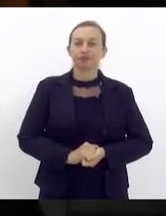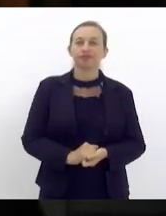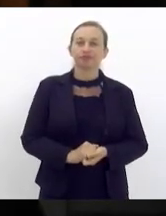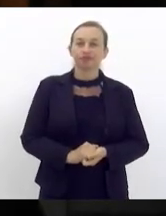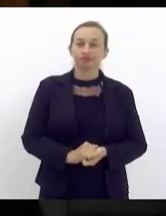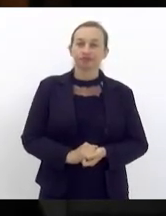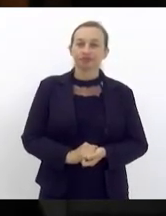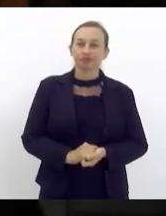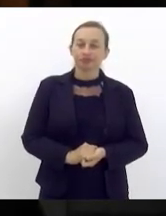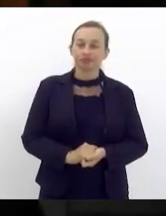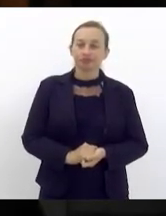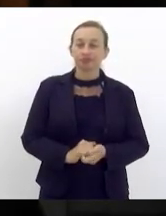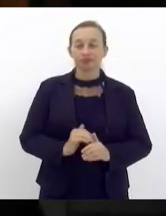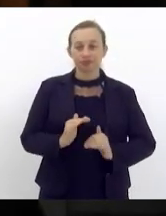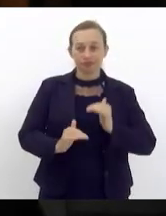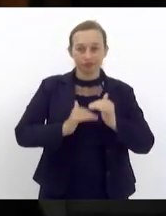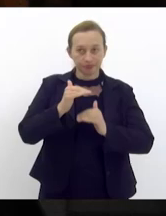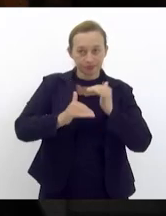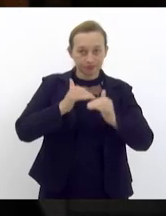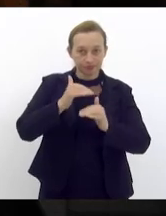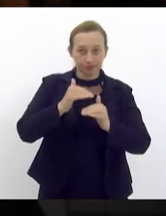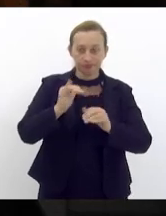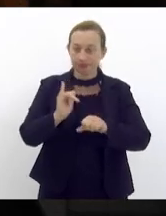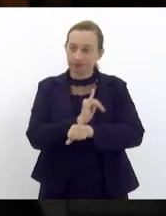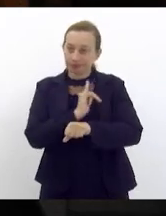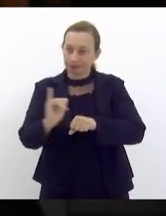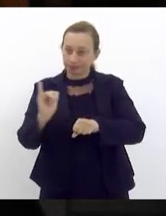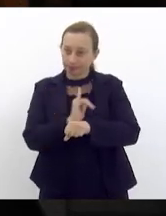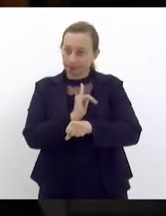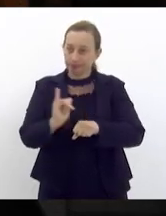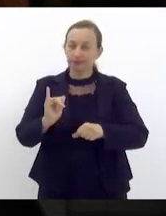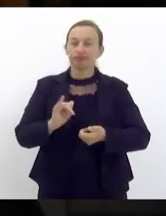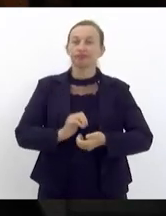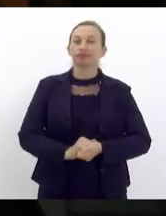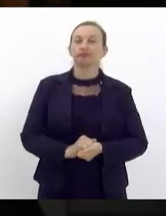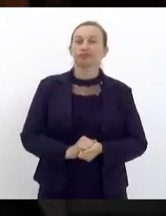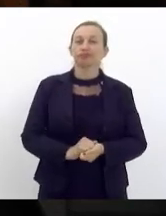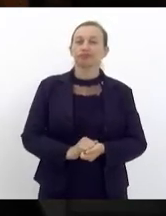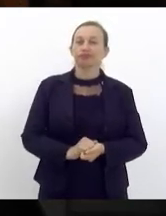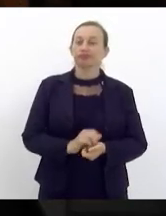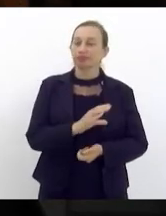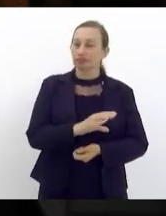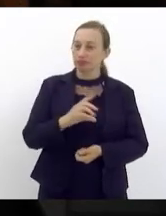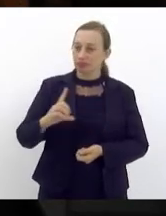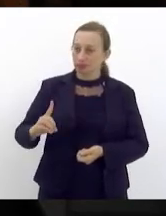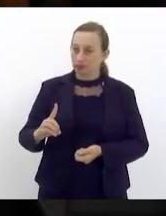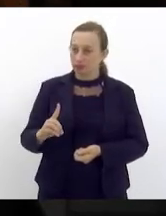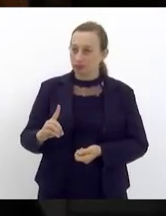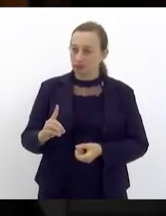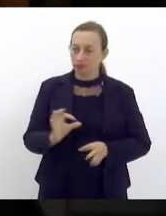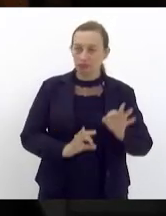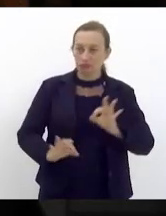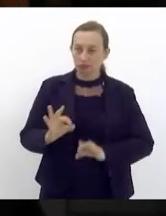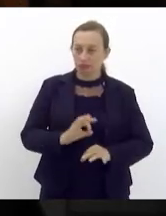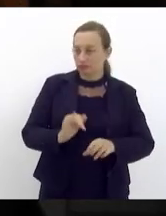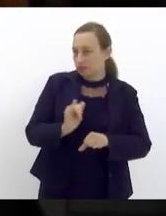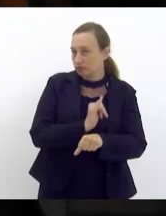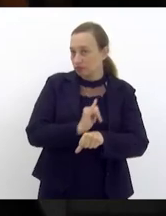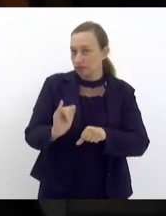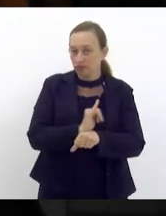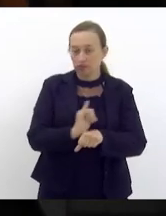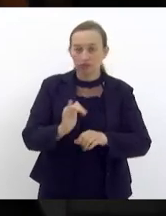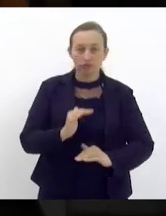de desenvolvimento estratégico está coordenando o plano estratégico de